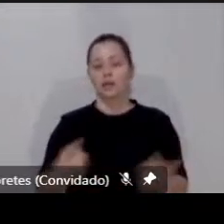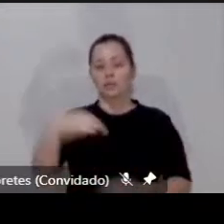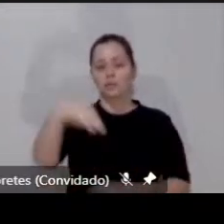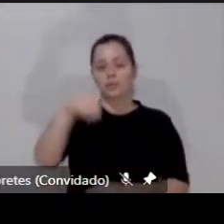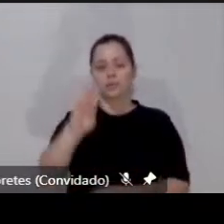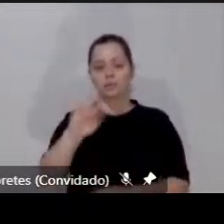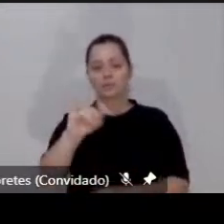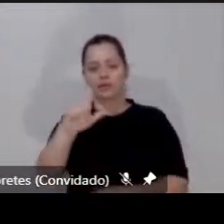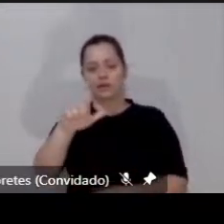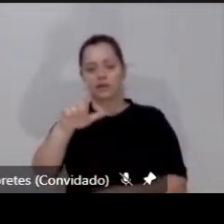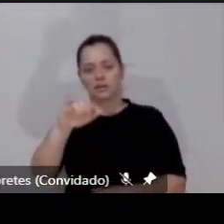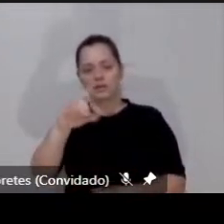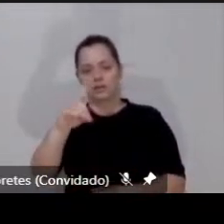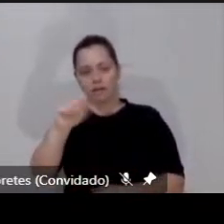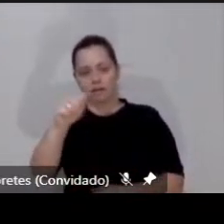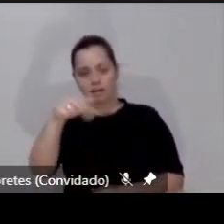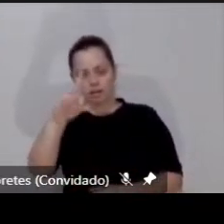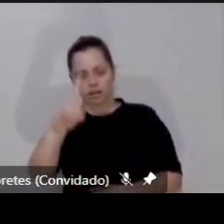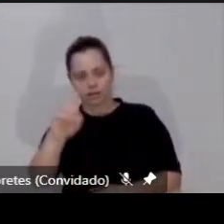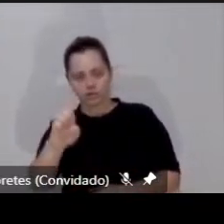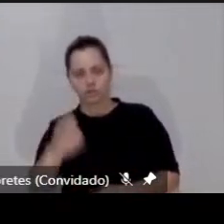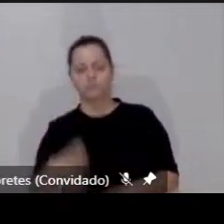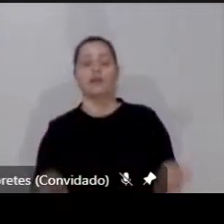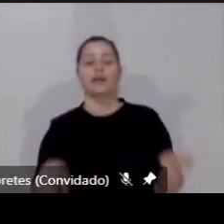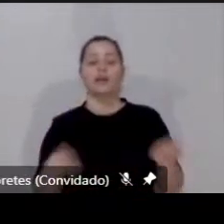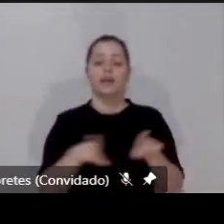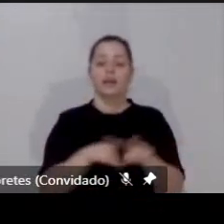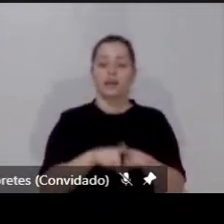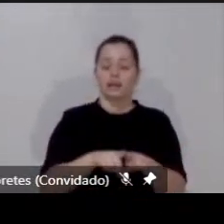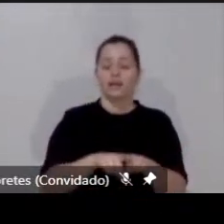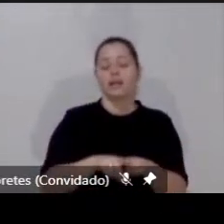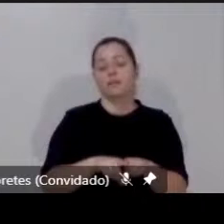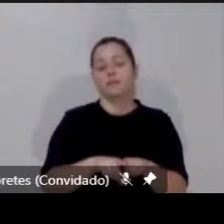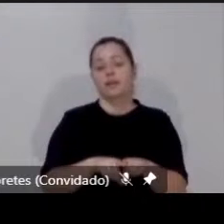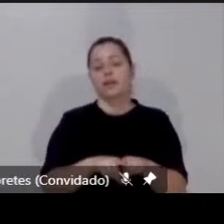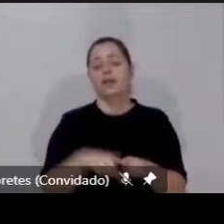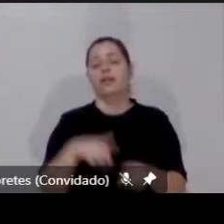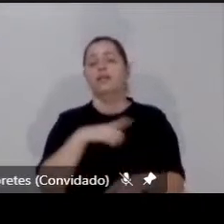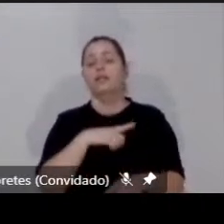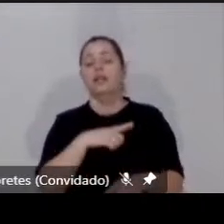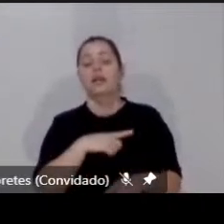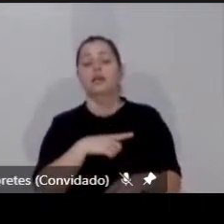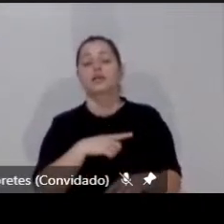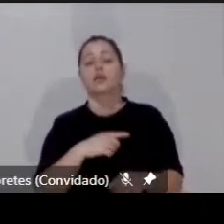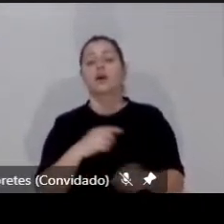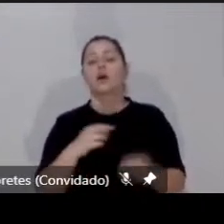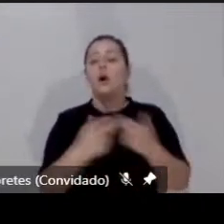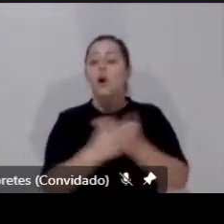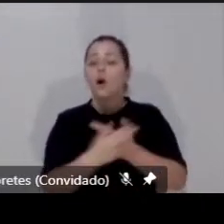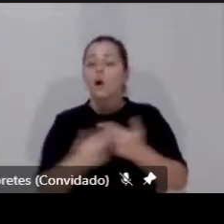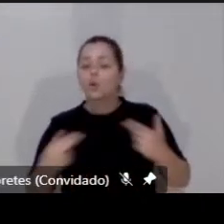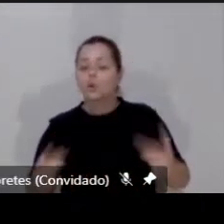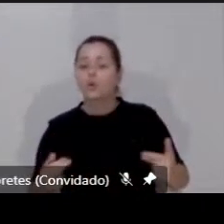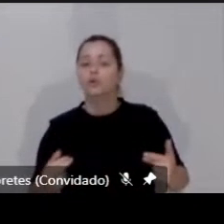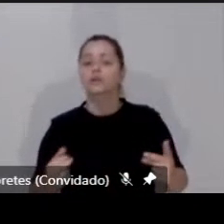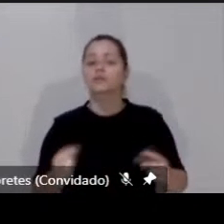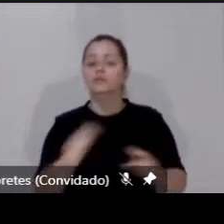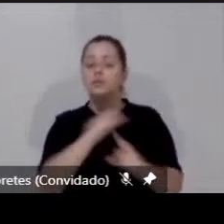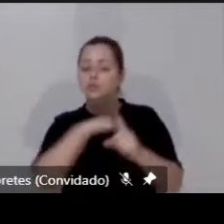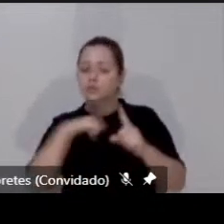há consenso de que trata-se de um atributo associado às pessoas e aos bens,